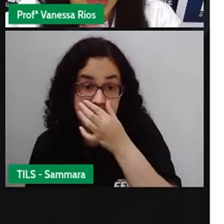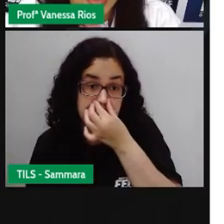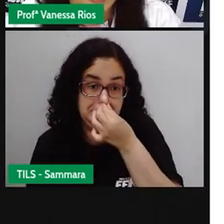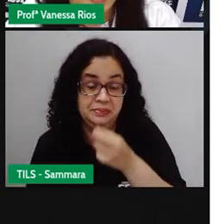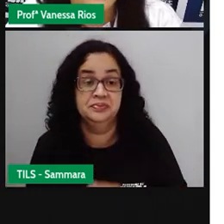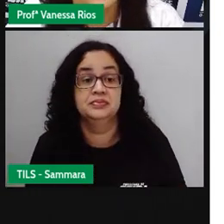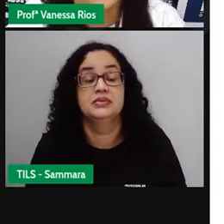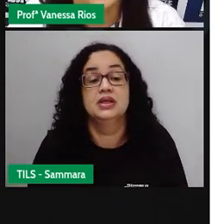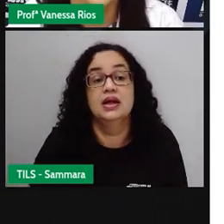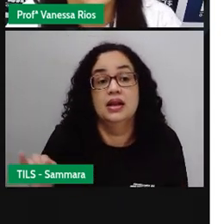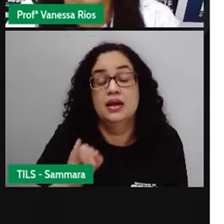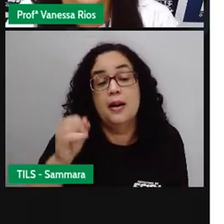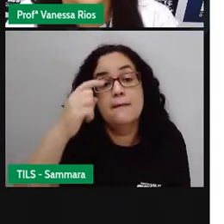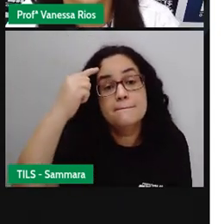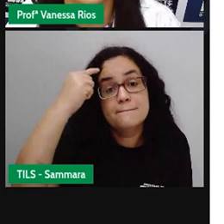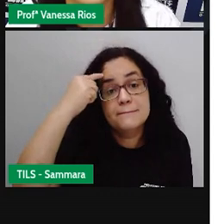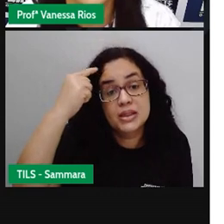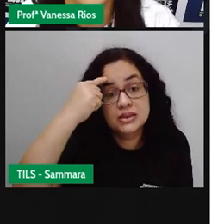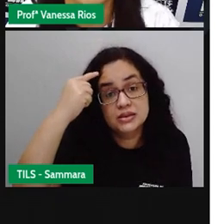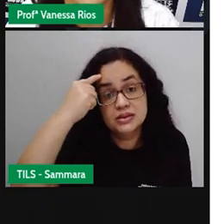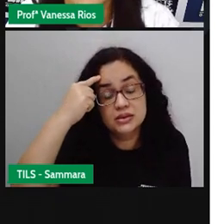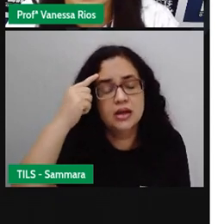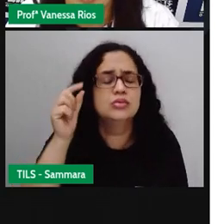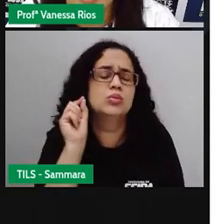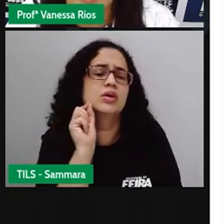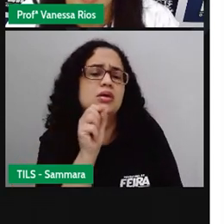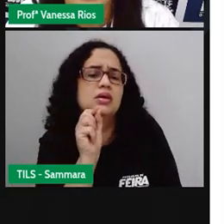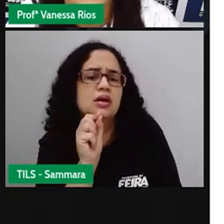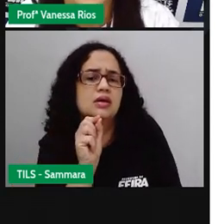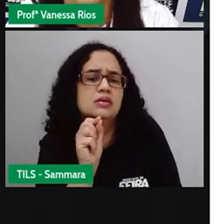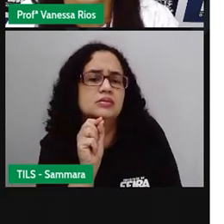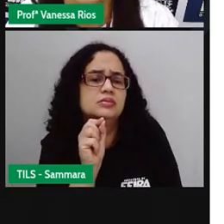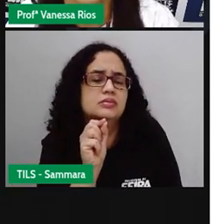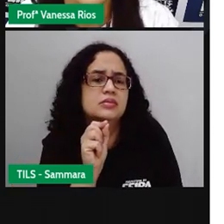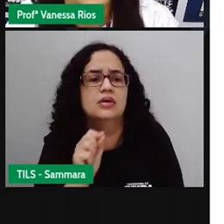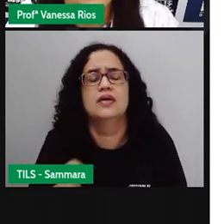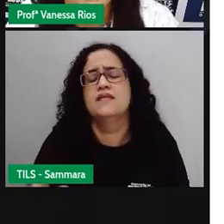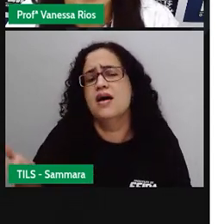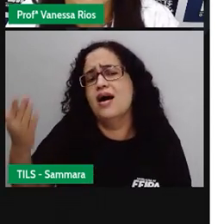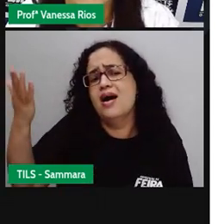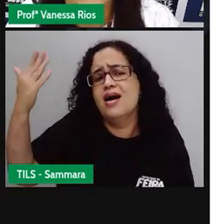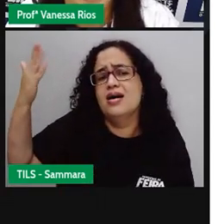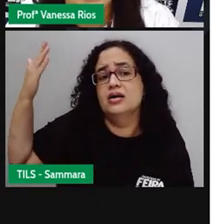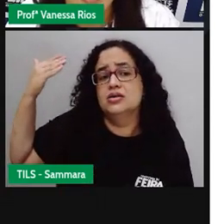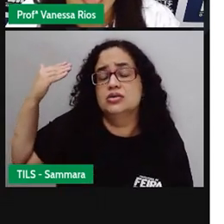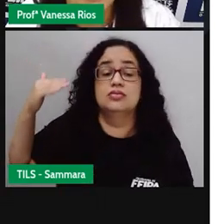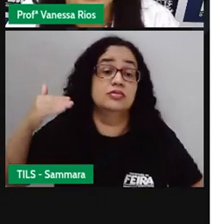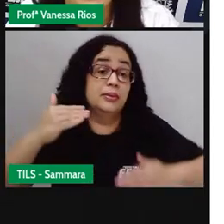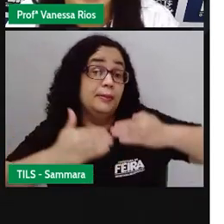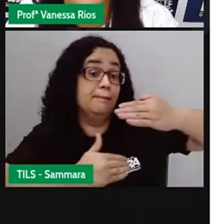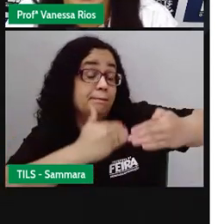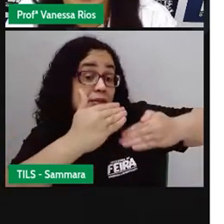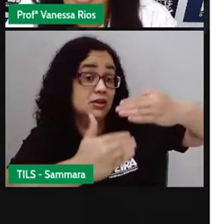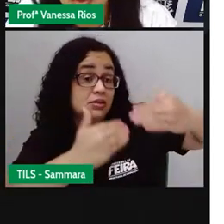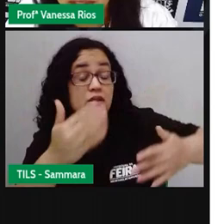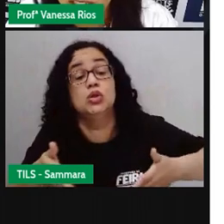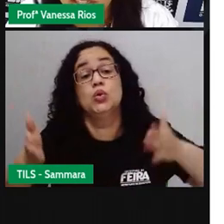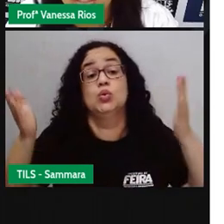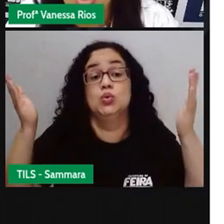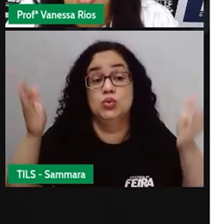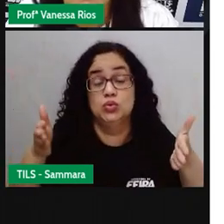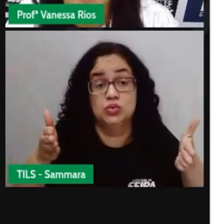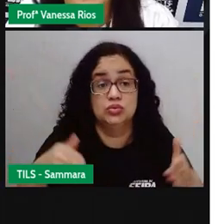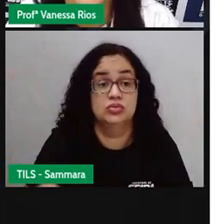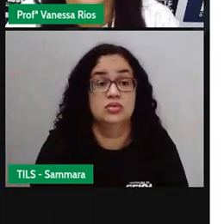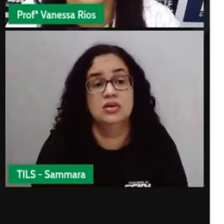É interessante a gente pensar aqui nessas definições que há muitos anos foram passadas e até hoje, quando a